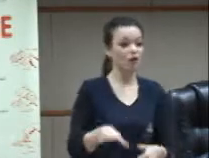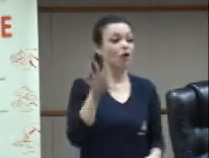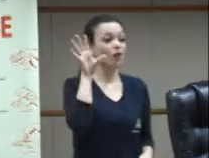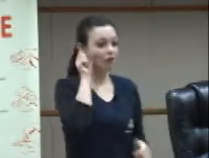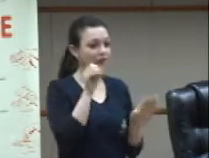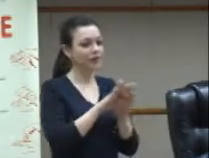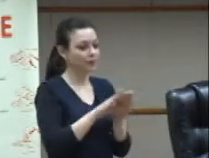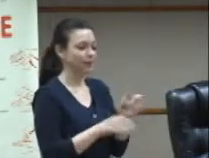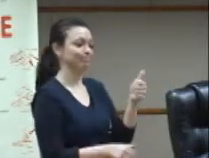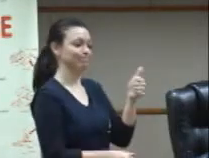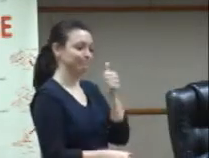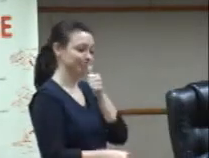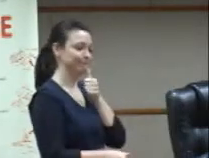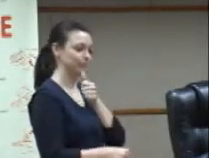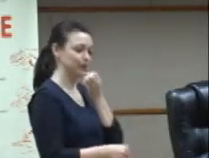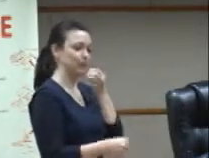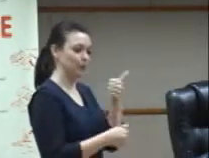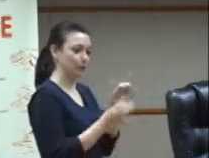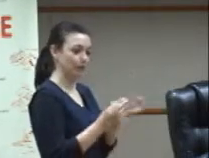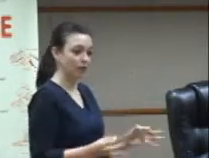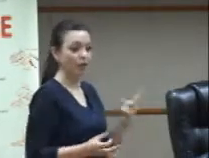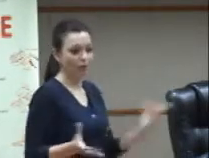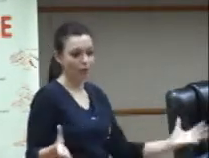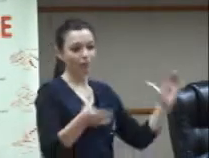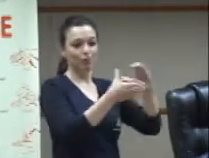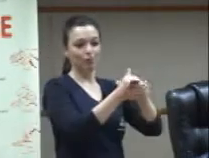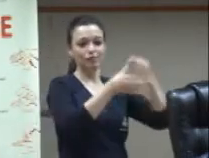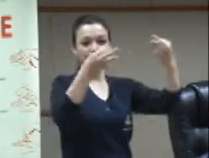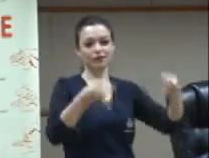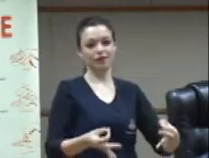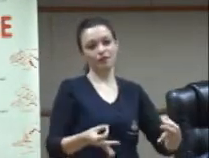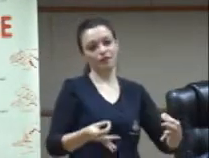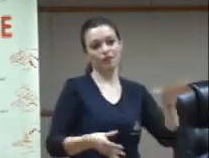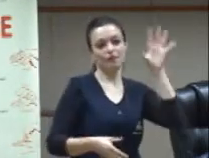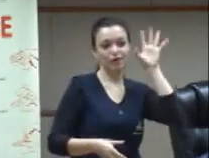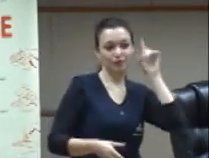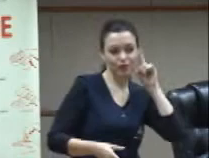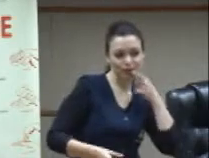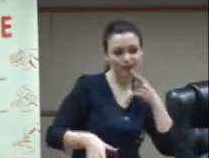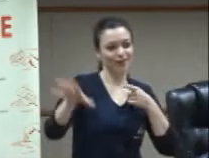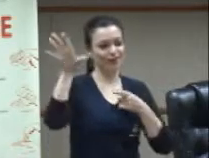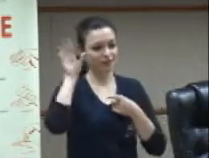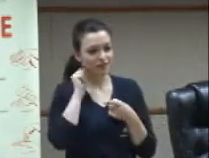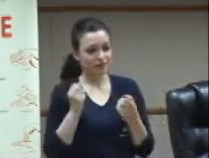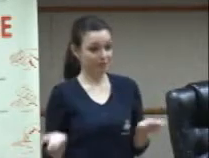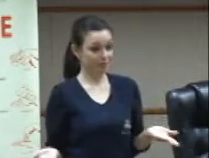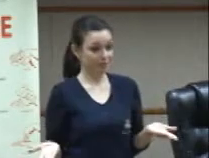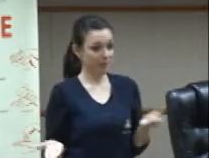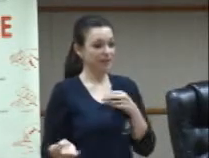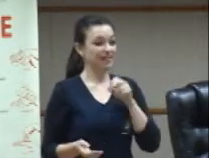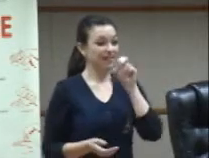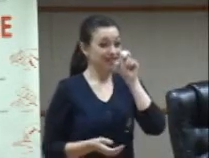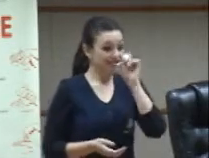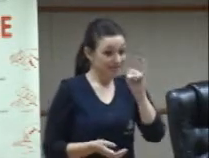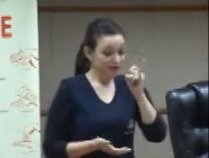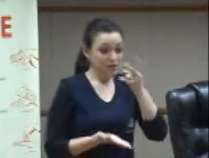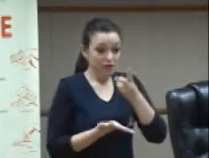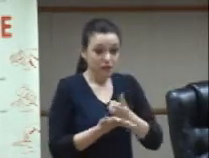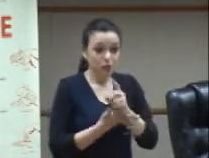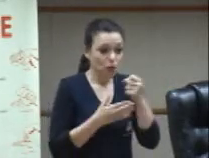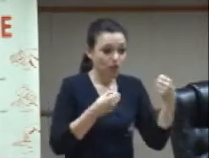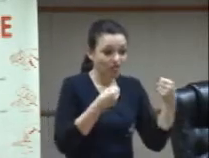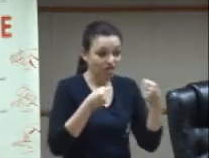mão de outras para que haja esse casamento perfeito se nós permanecermos numa dicotomia de polos extremamente